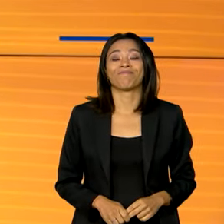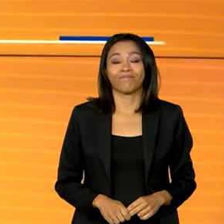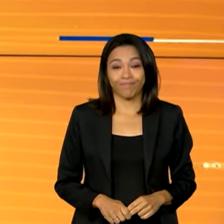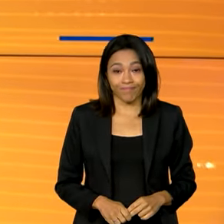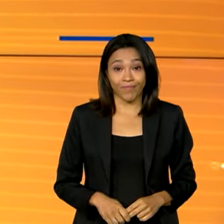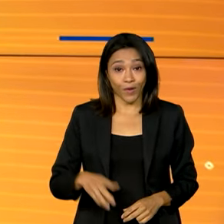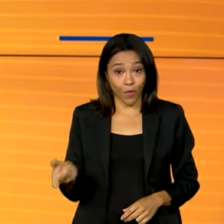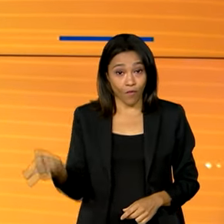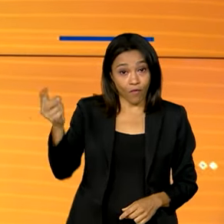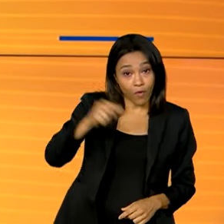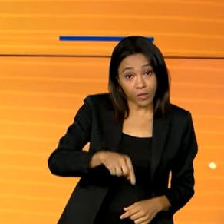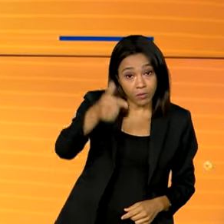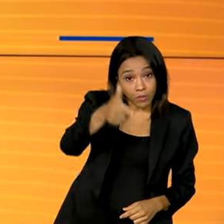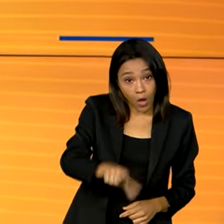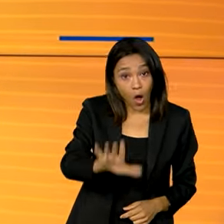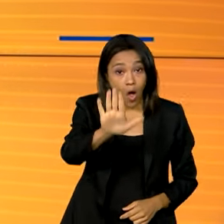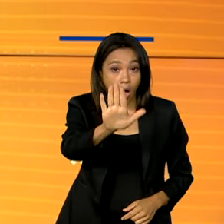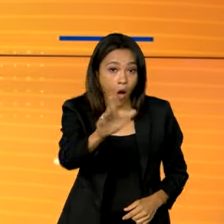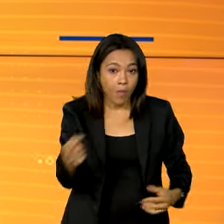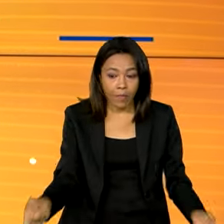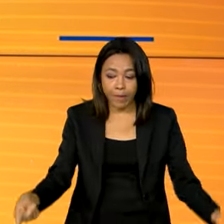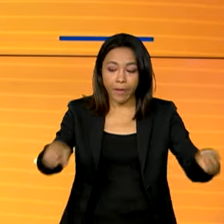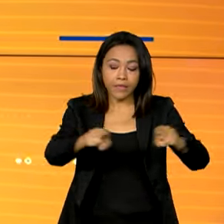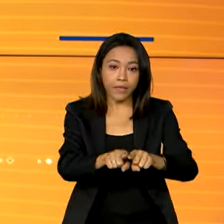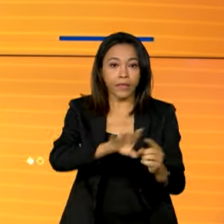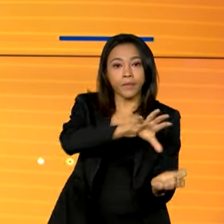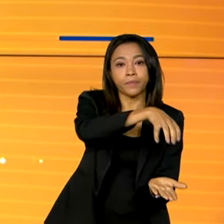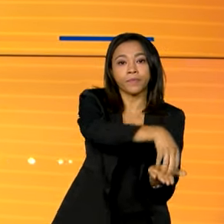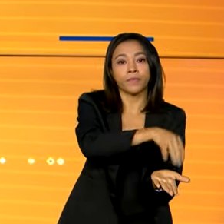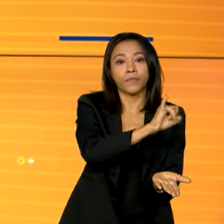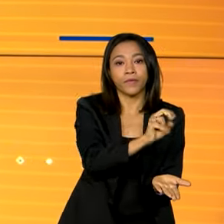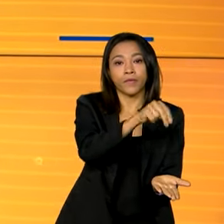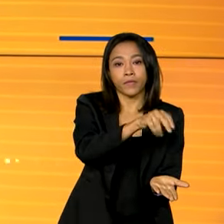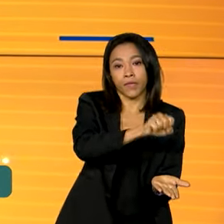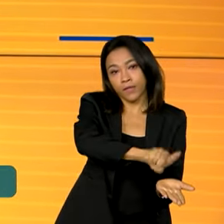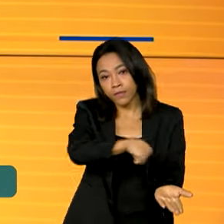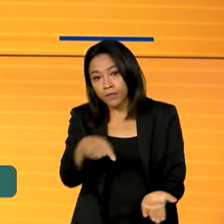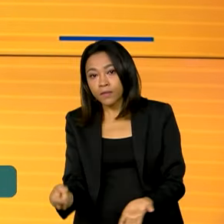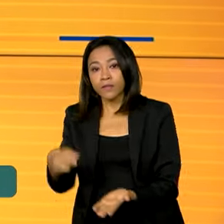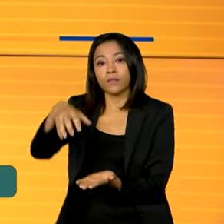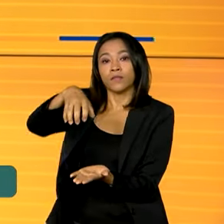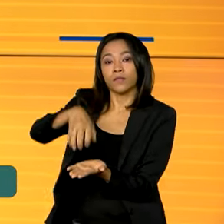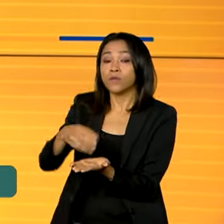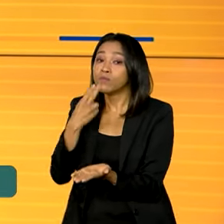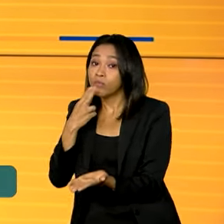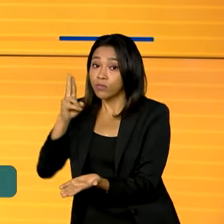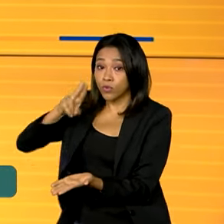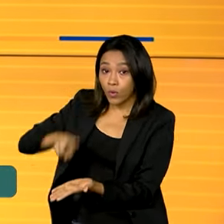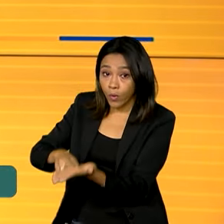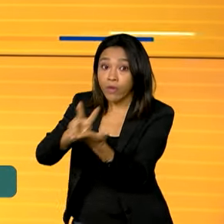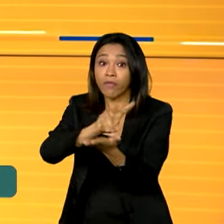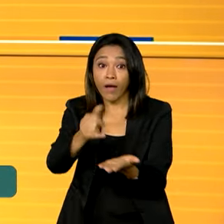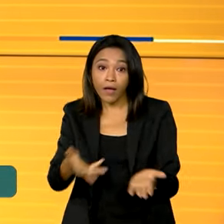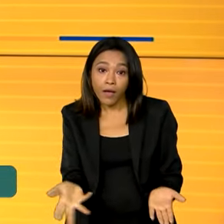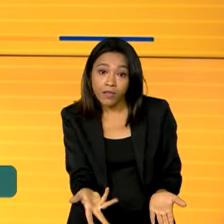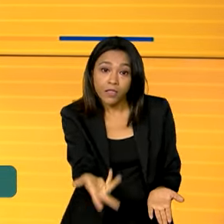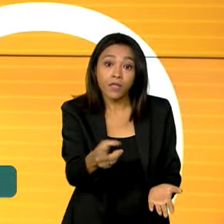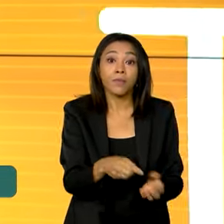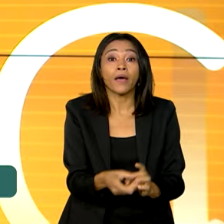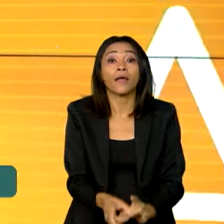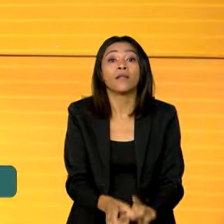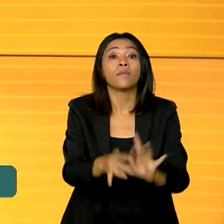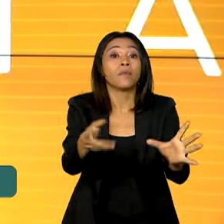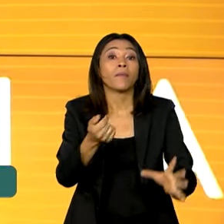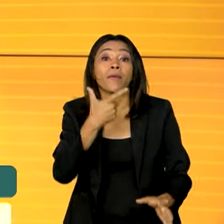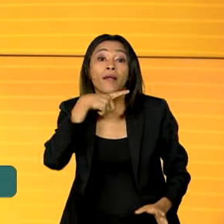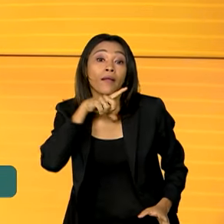Estamos de volta e olha, uma parceria entre o INSS e os Correios vai agilizar o processo de liberação do benefício por